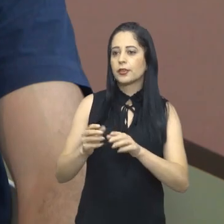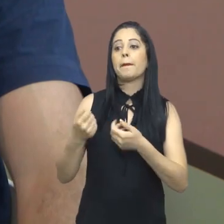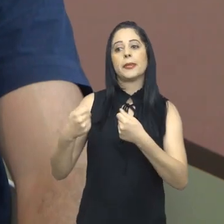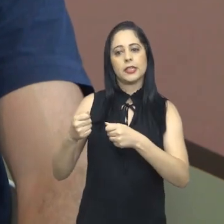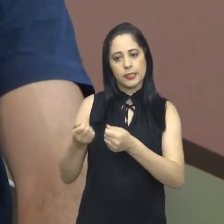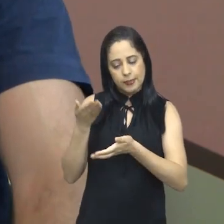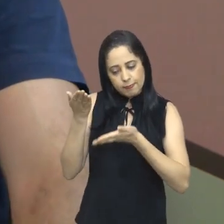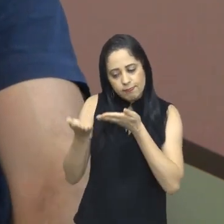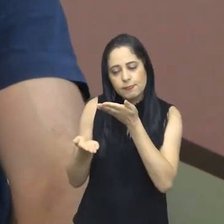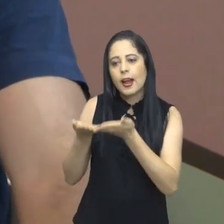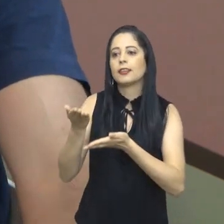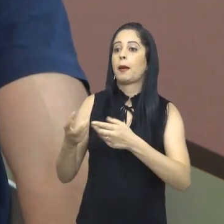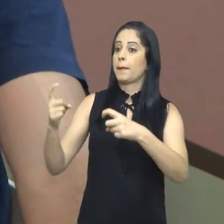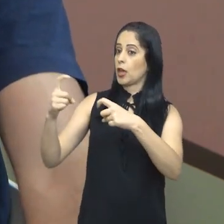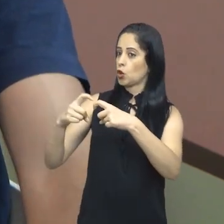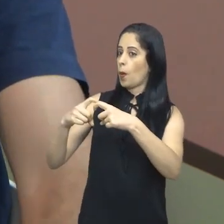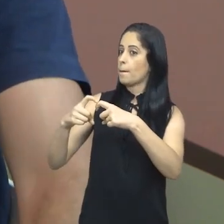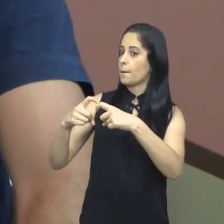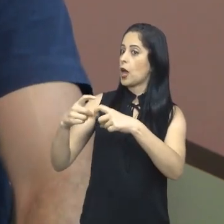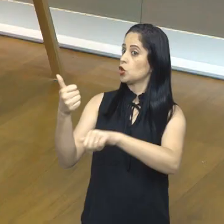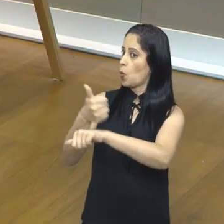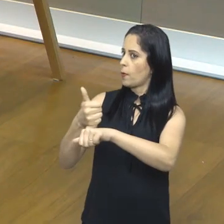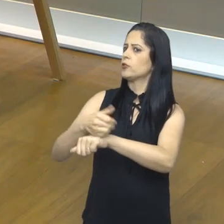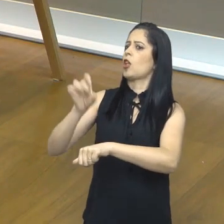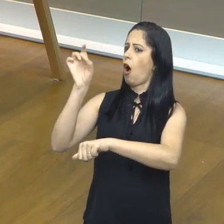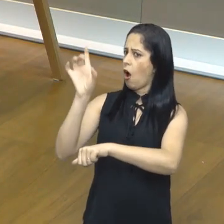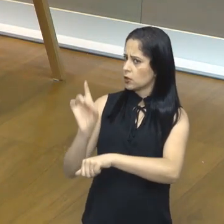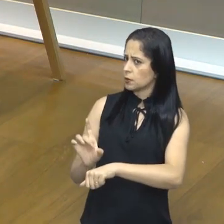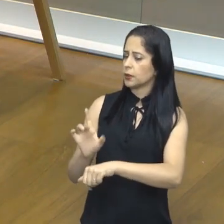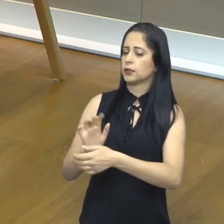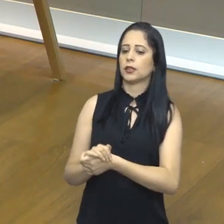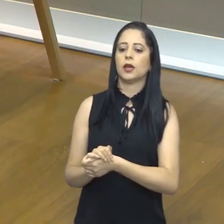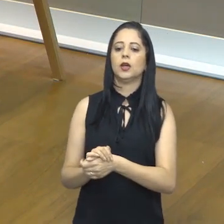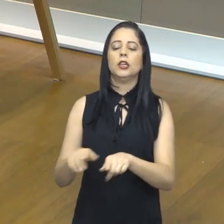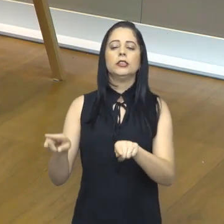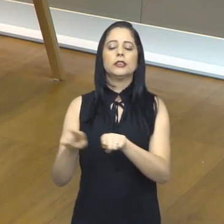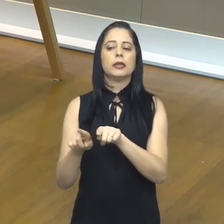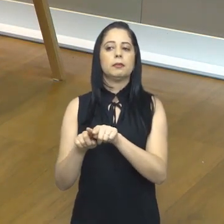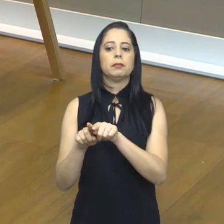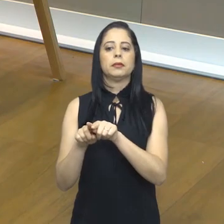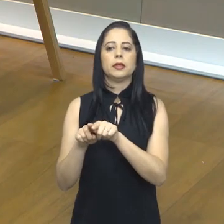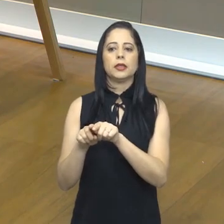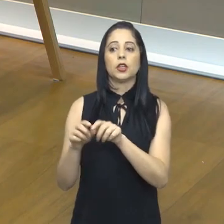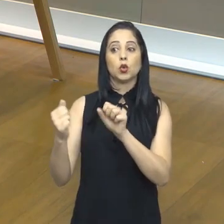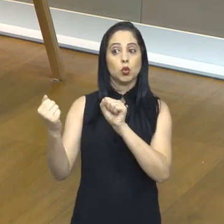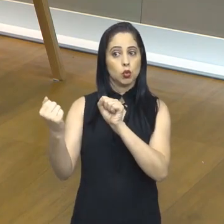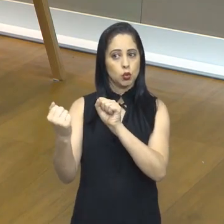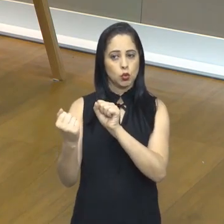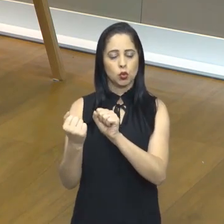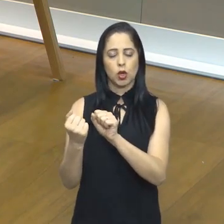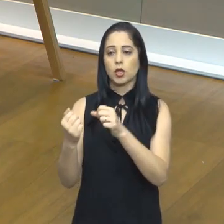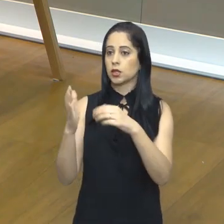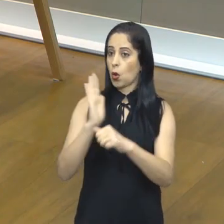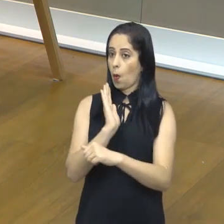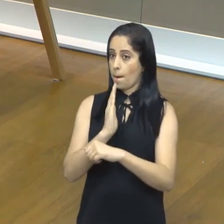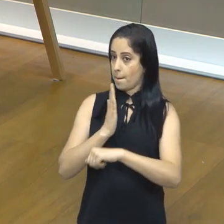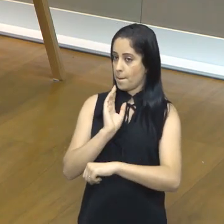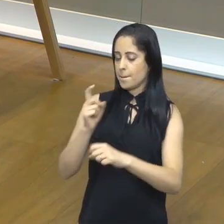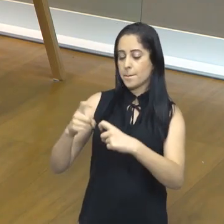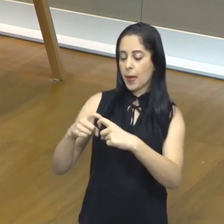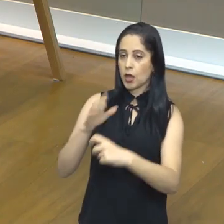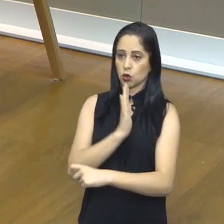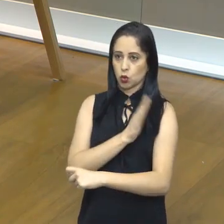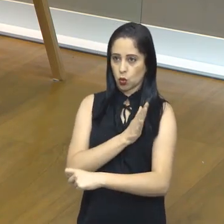pericardites que, sim, precisam de acompanhamento com o cardiologista, tá? Então, junto com o